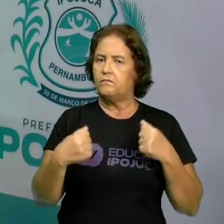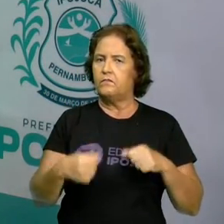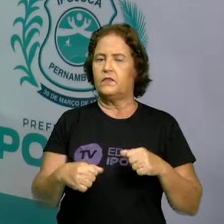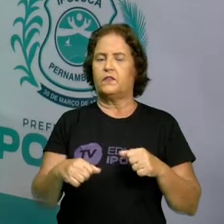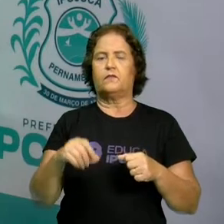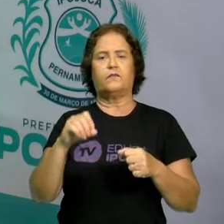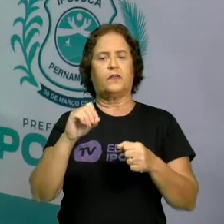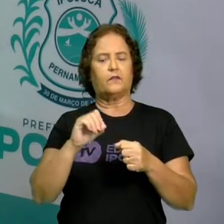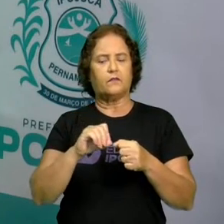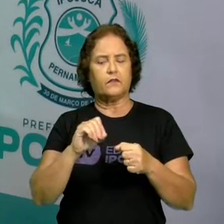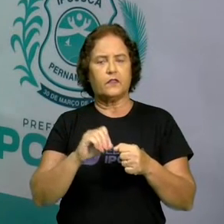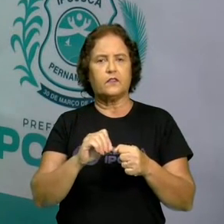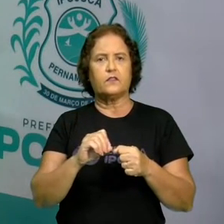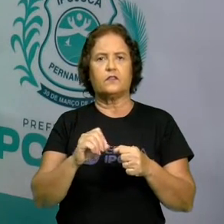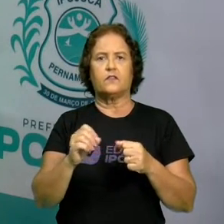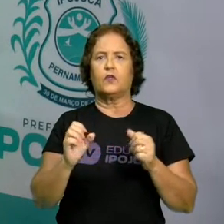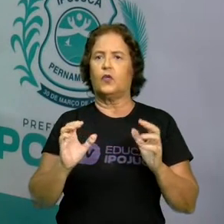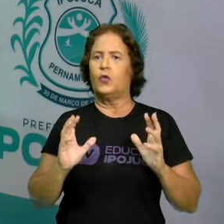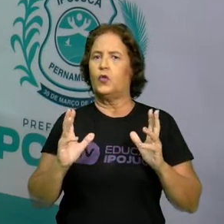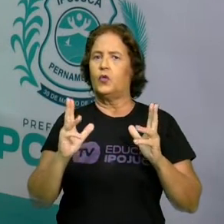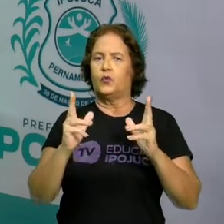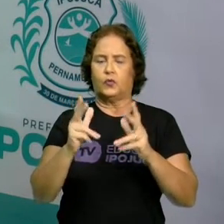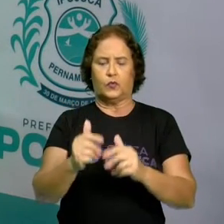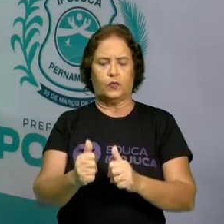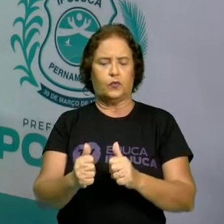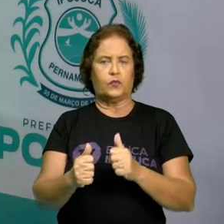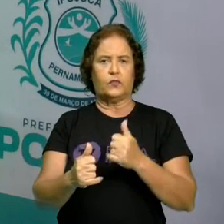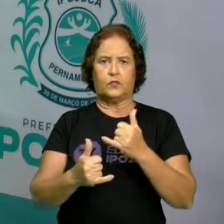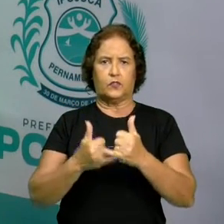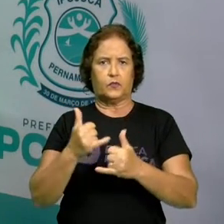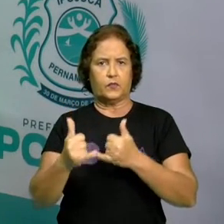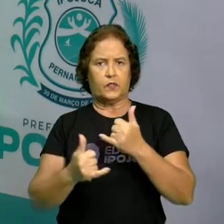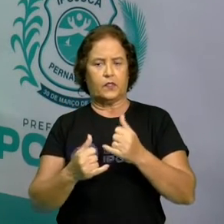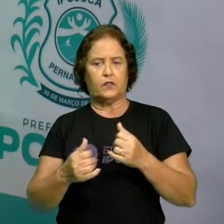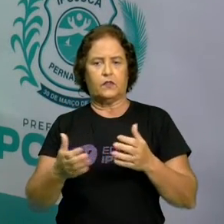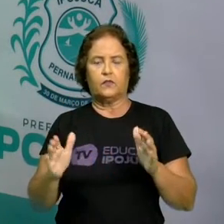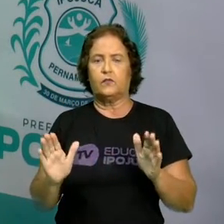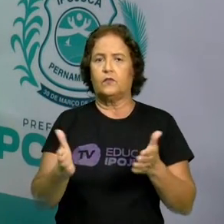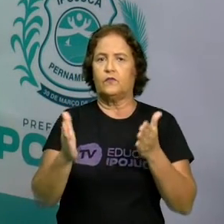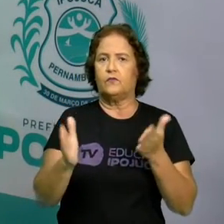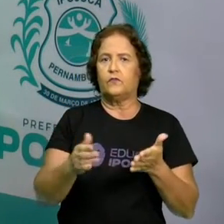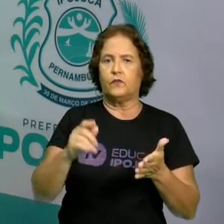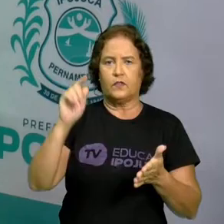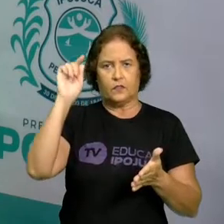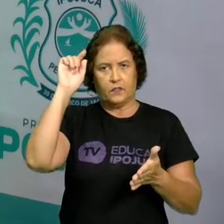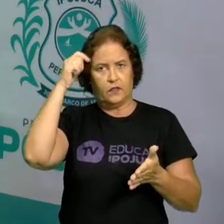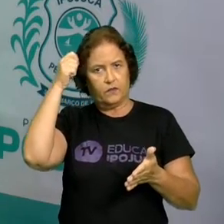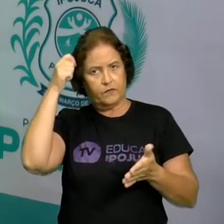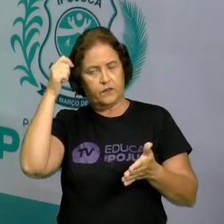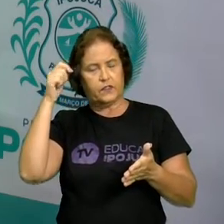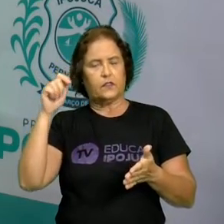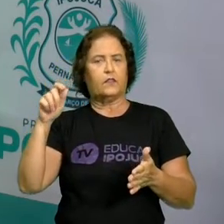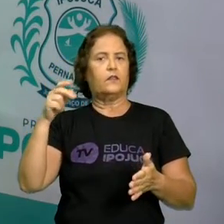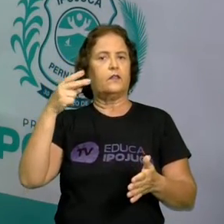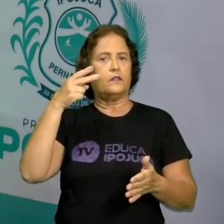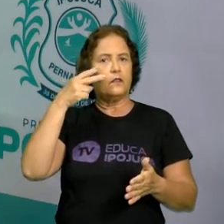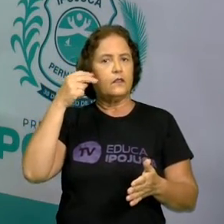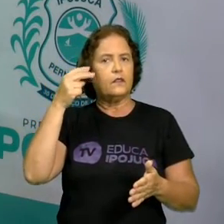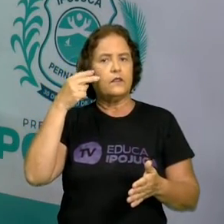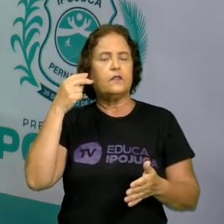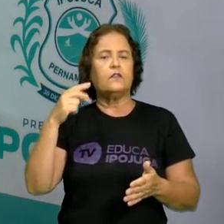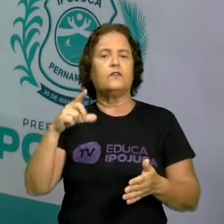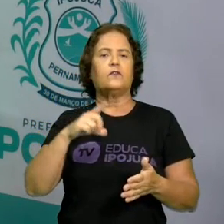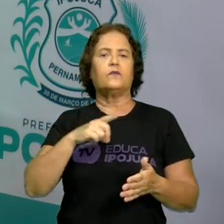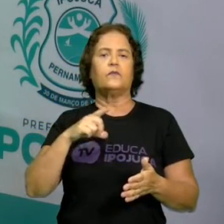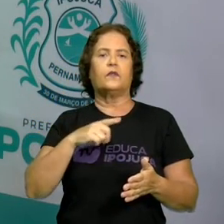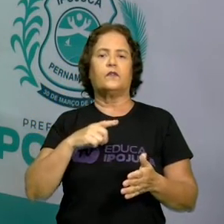corporais necessários de influência africana, de influência indígena, para o fazer do nosso espaço, na